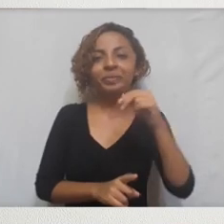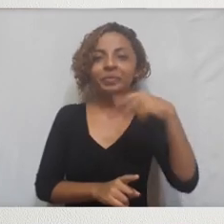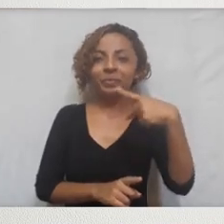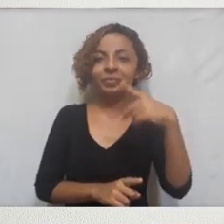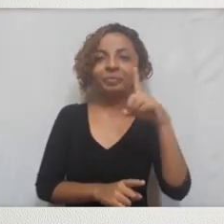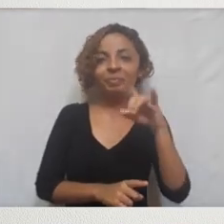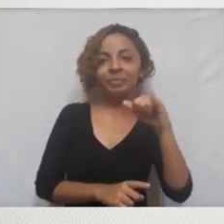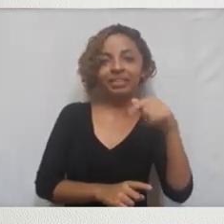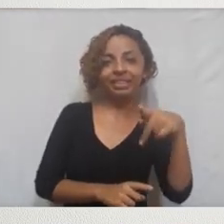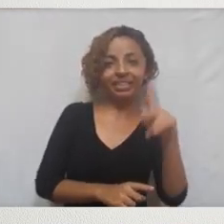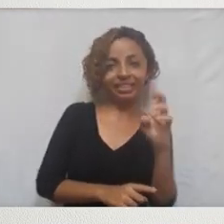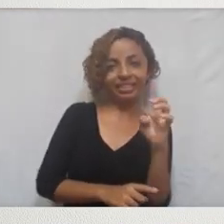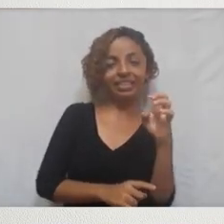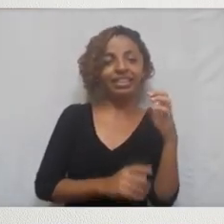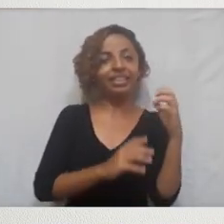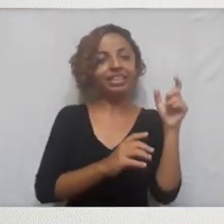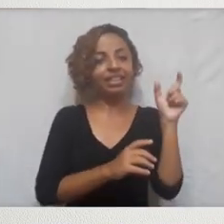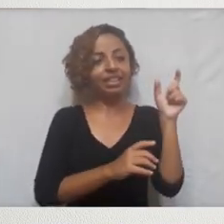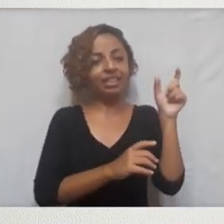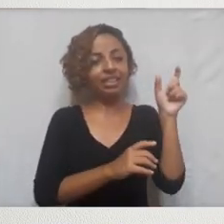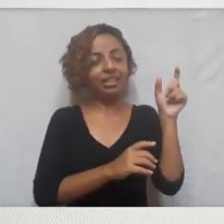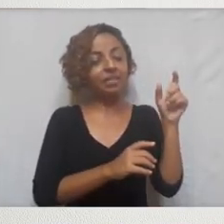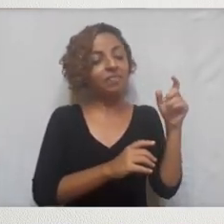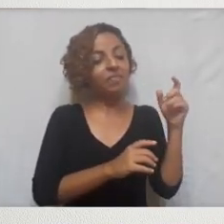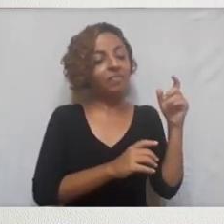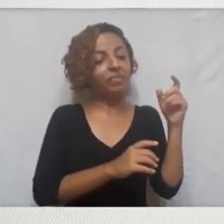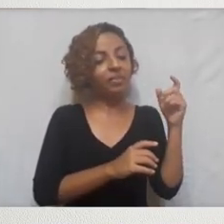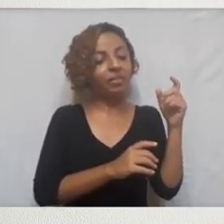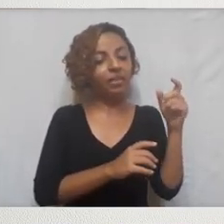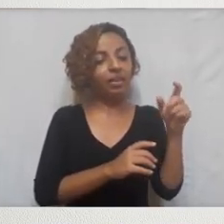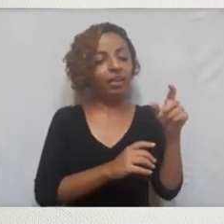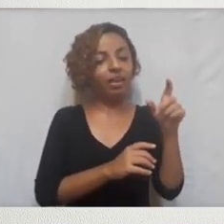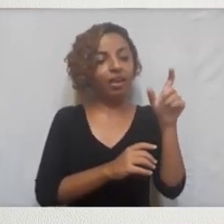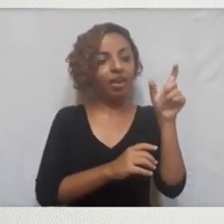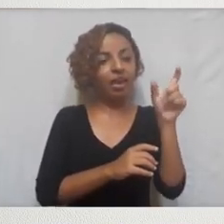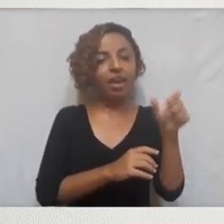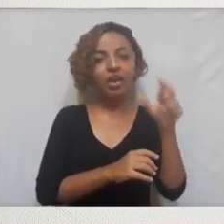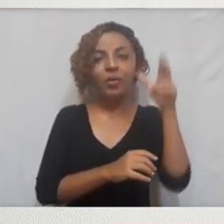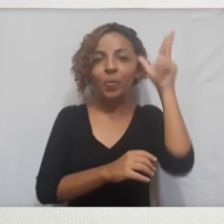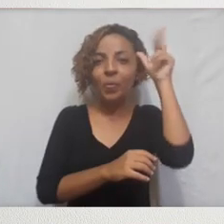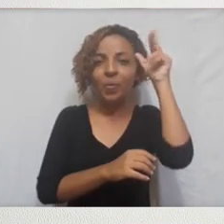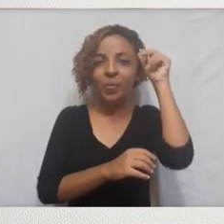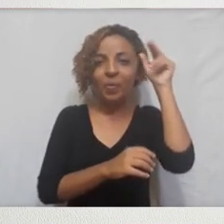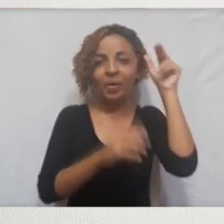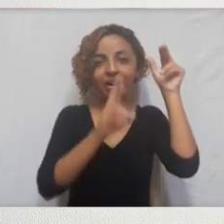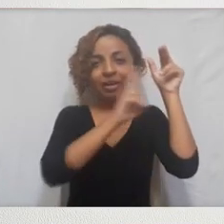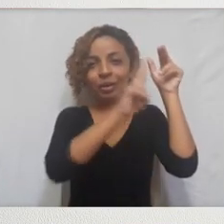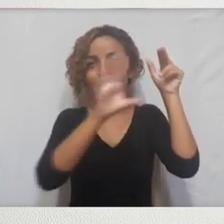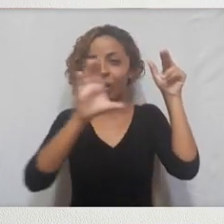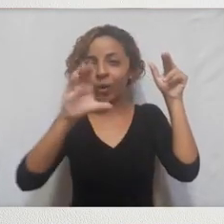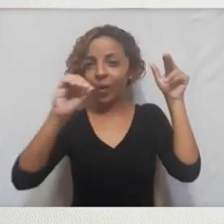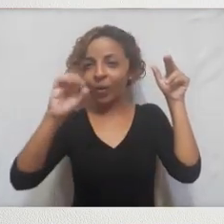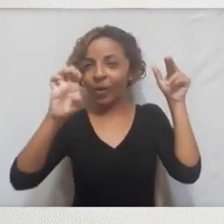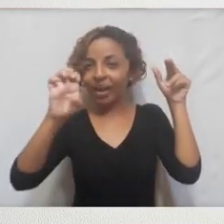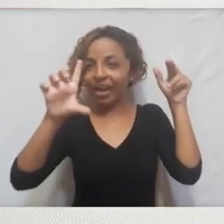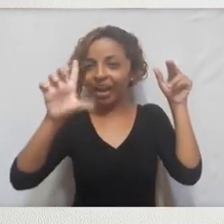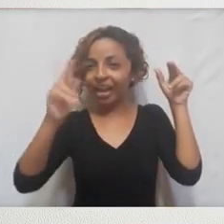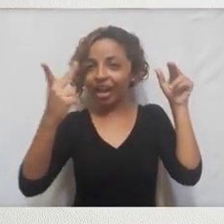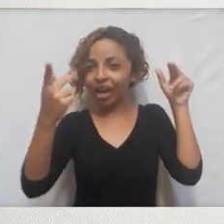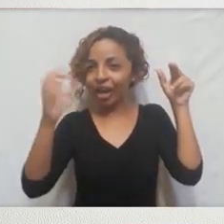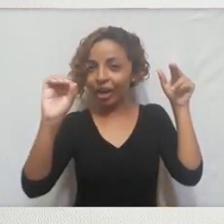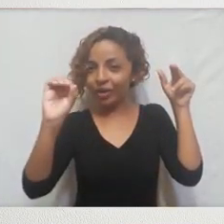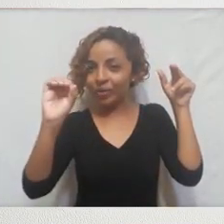em quatro livros toda a trajetória desse cara chamado Coelho e é um clássico dele, é o grande obra-prima do John